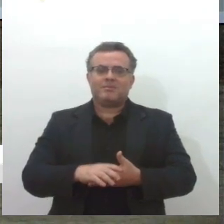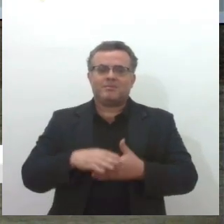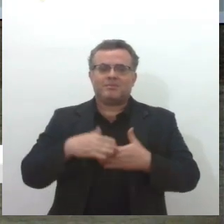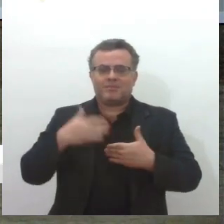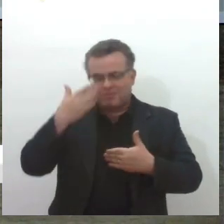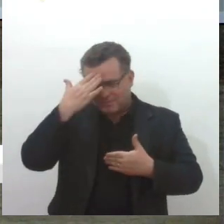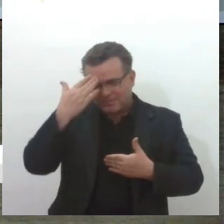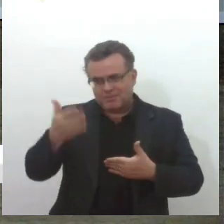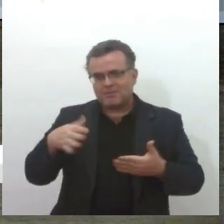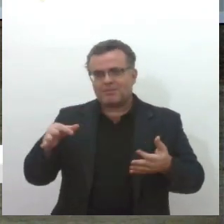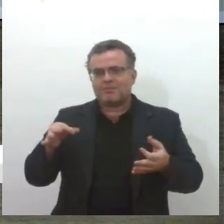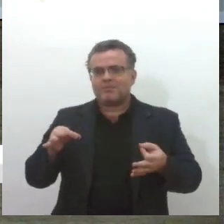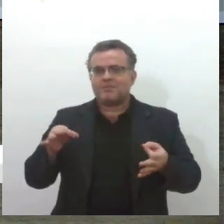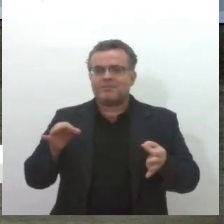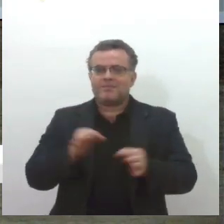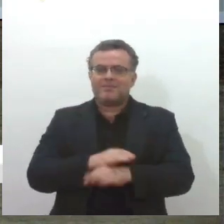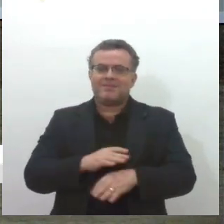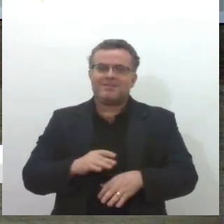Podem se despedir.